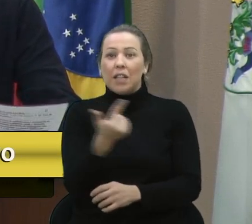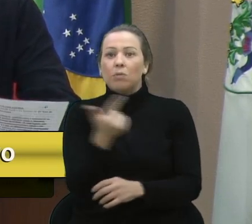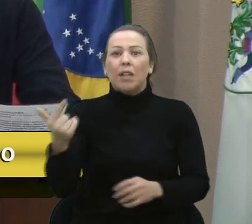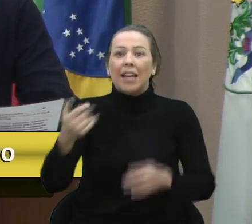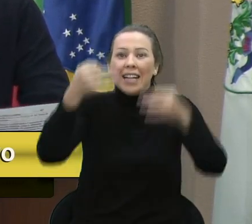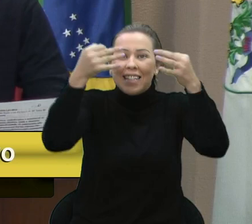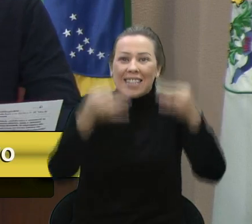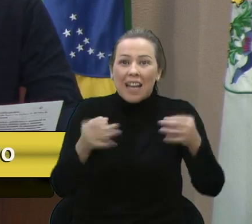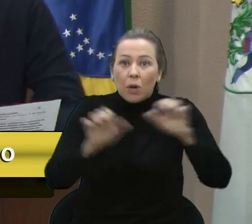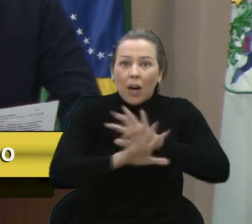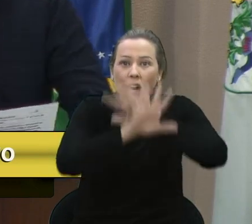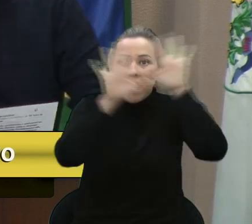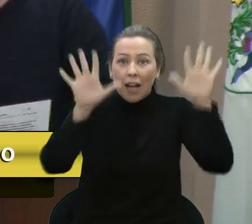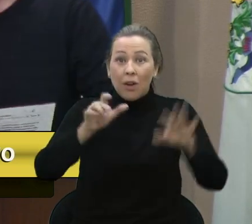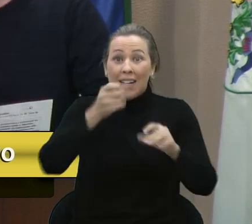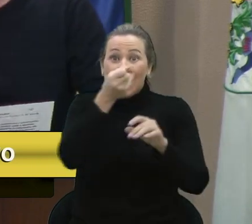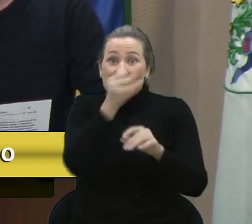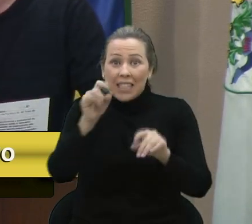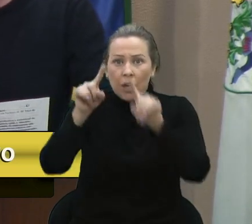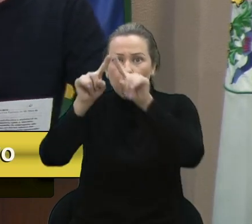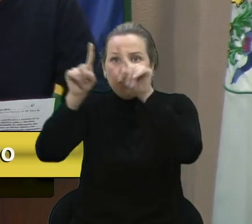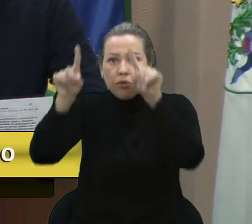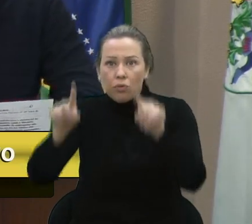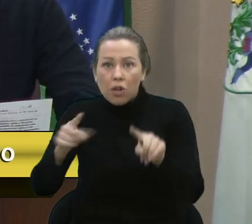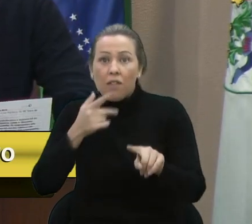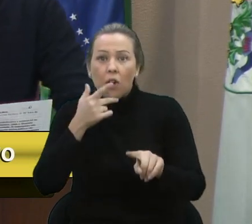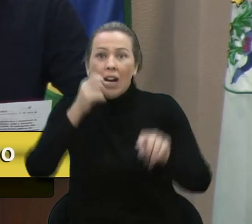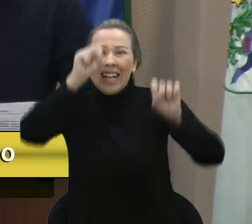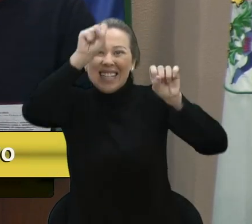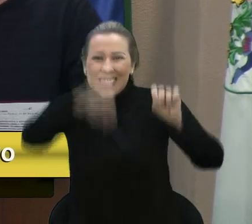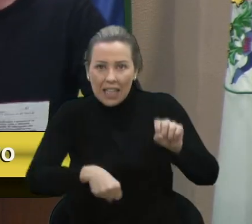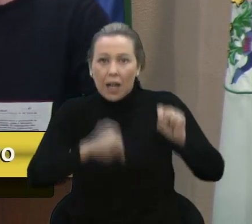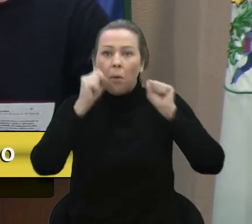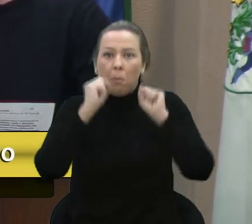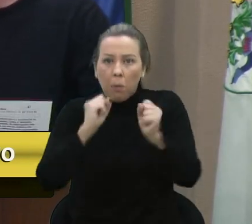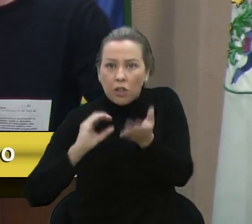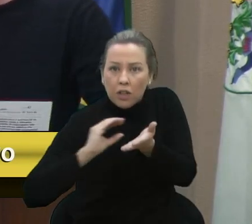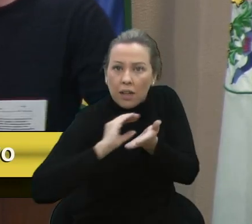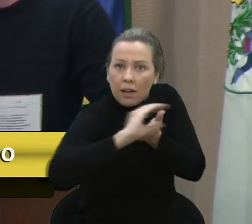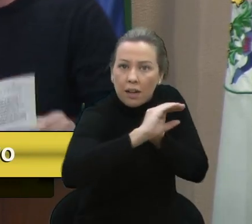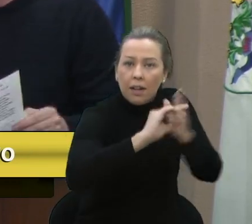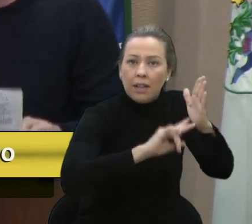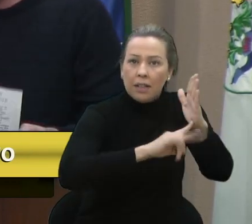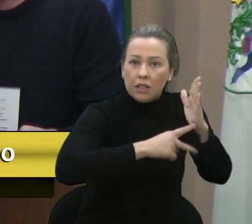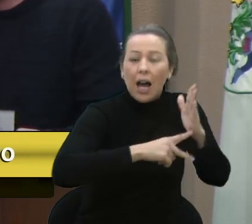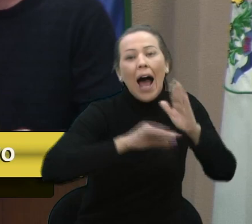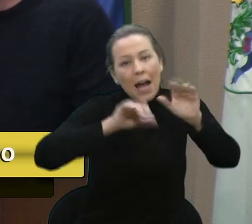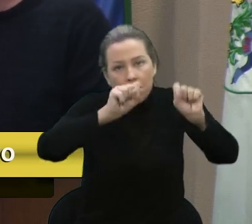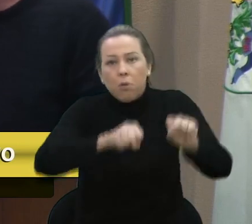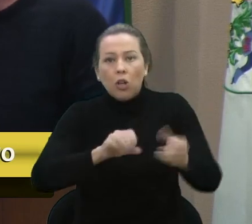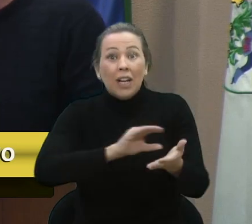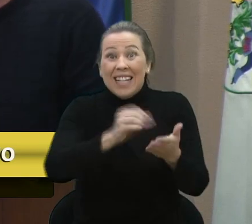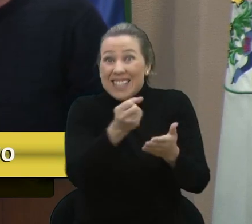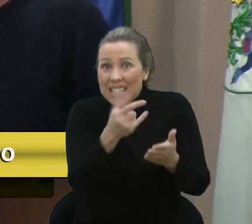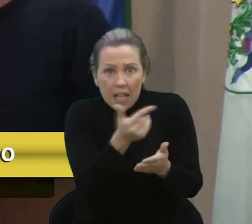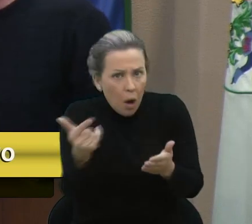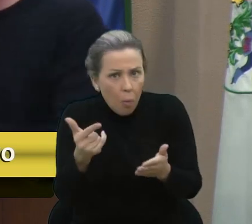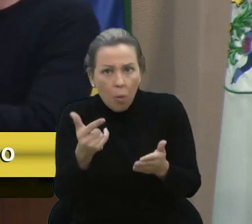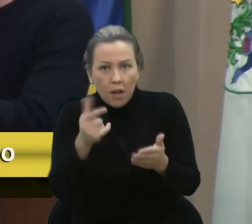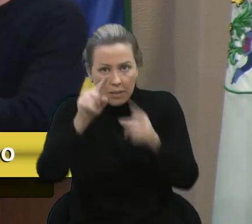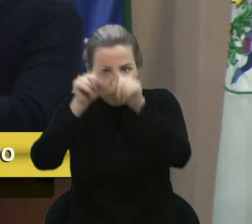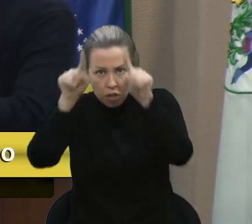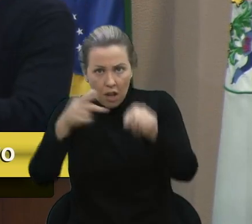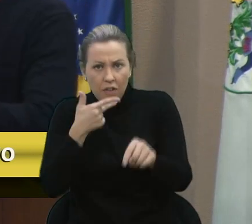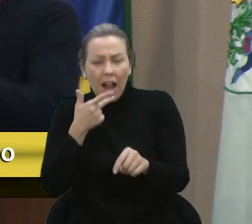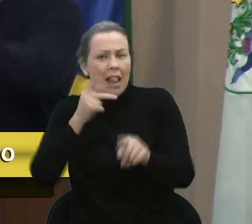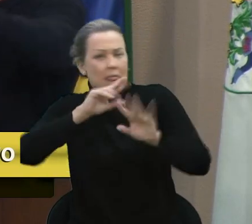expressa e prévia autorização individual, Tribunal Superior do Trabalho. Ou seja, vereador Fantinel, estamos